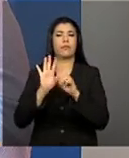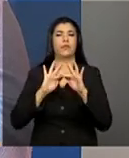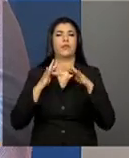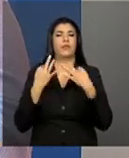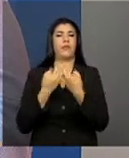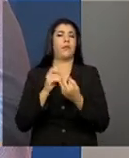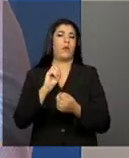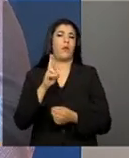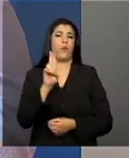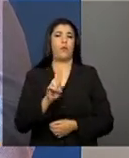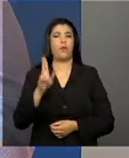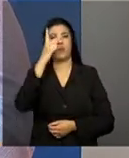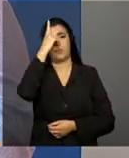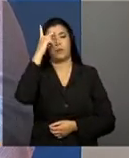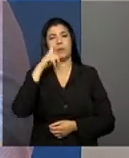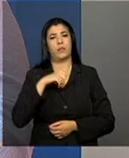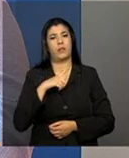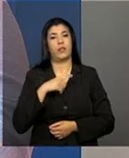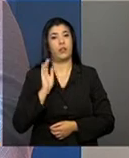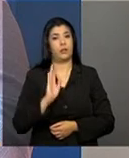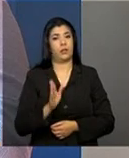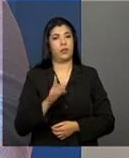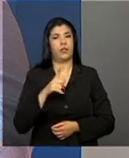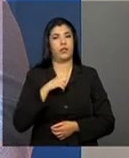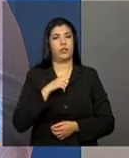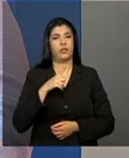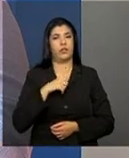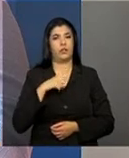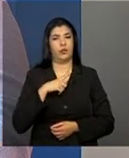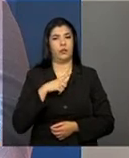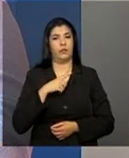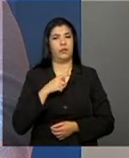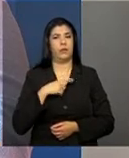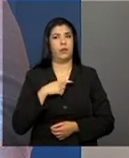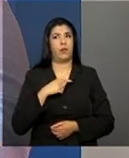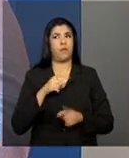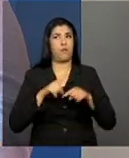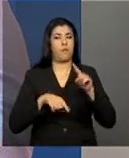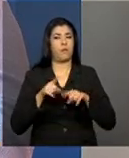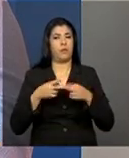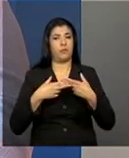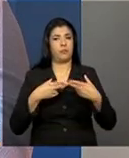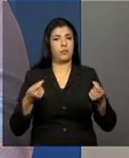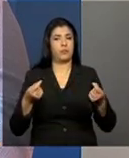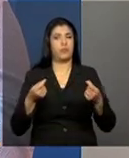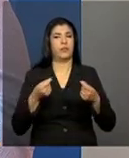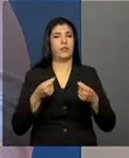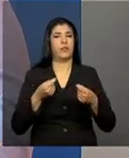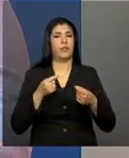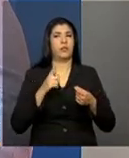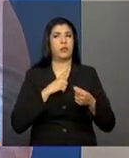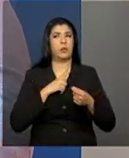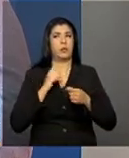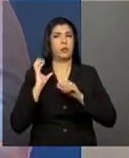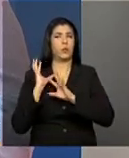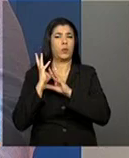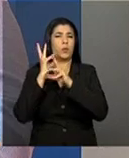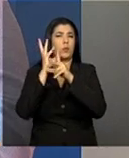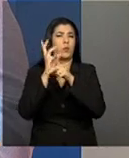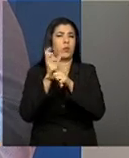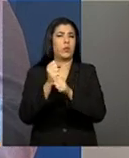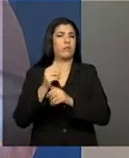tínhamos, eu acho que para instituirmos esse prontuário, nós trabalhamos numa longa